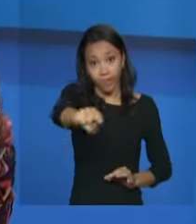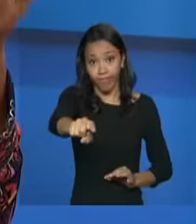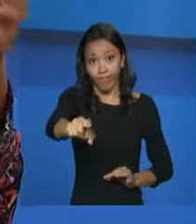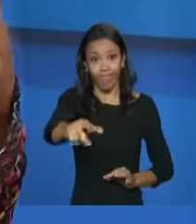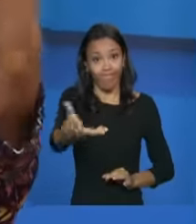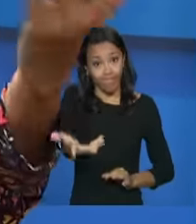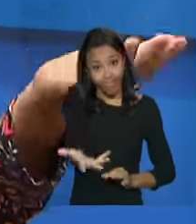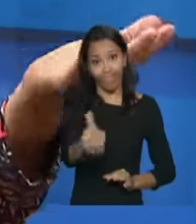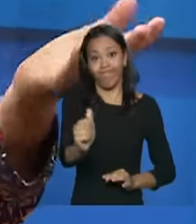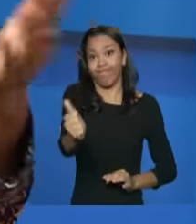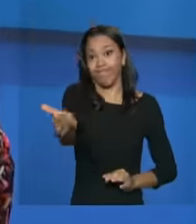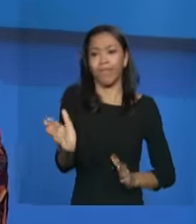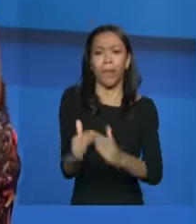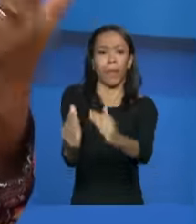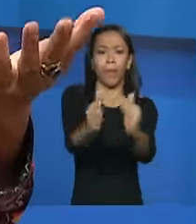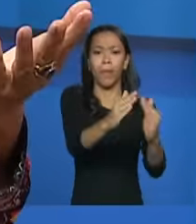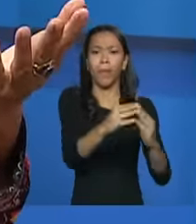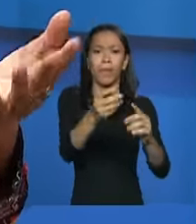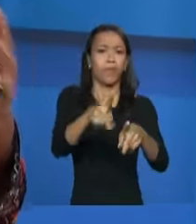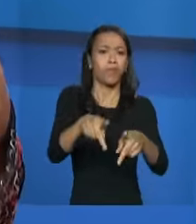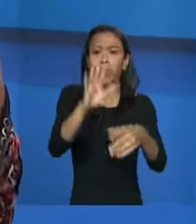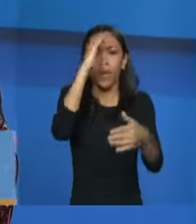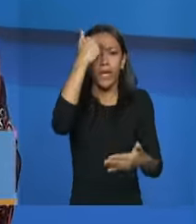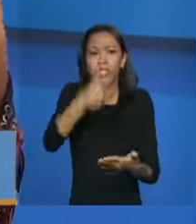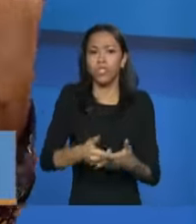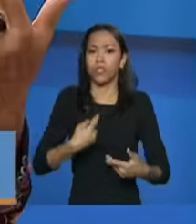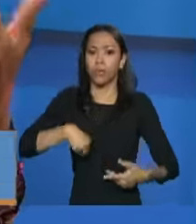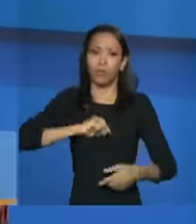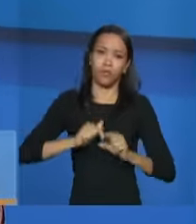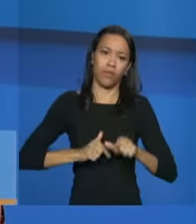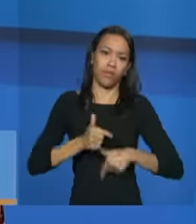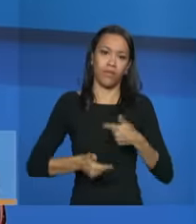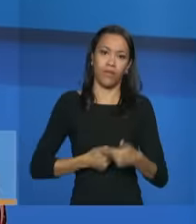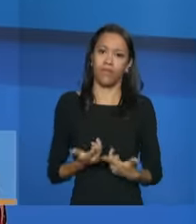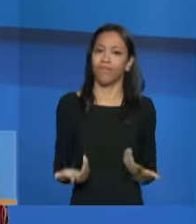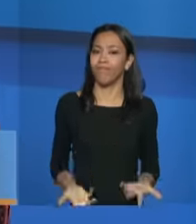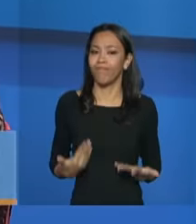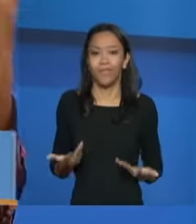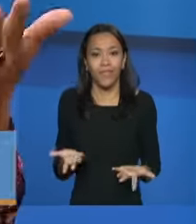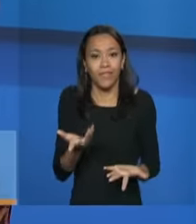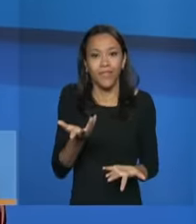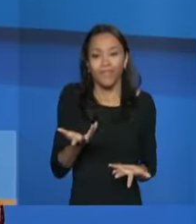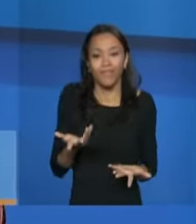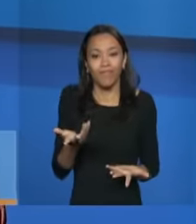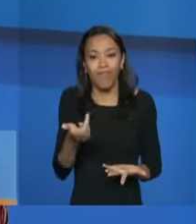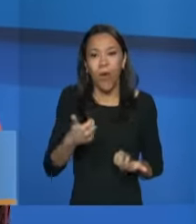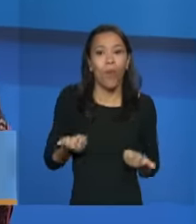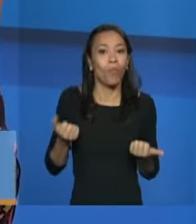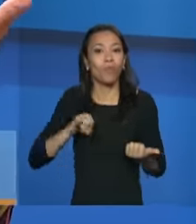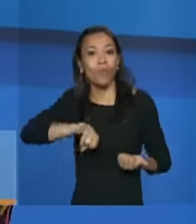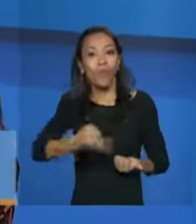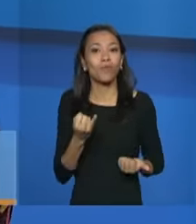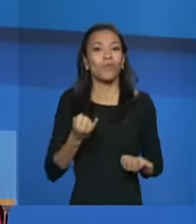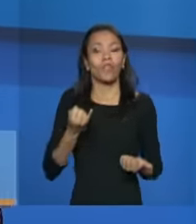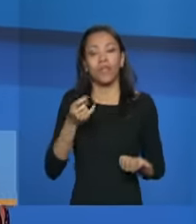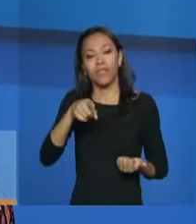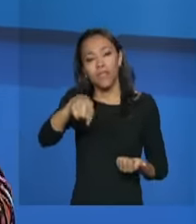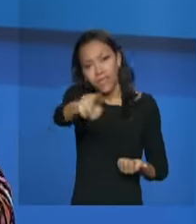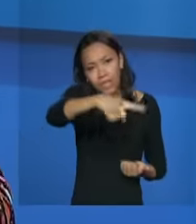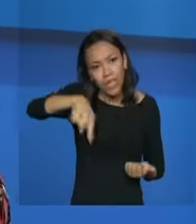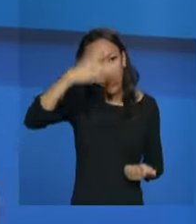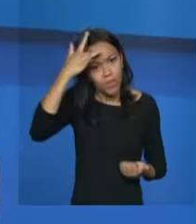ao lado de um serviço desse também não acreditar e não dar oportunidade a essas pessoas de mostrarem as suas capacidades as suas